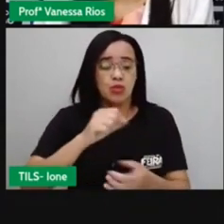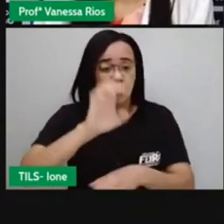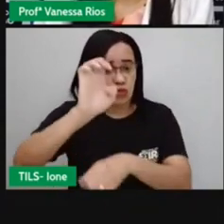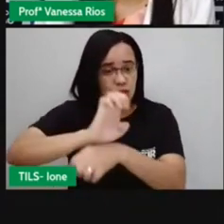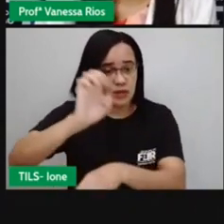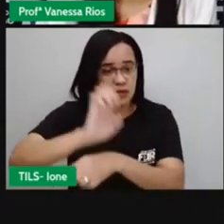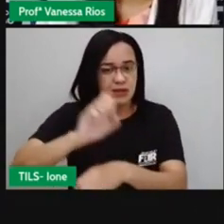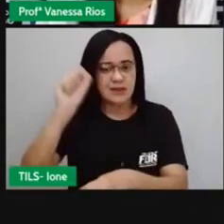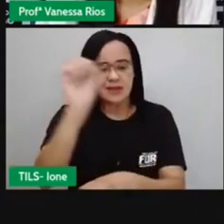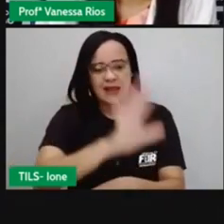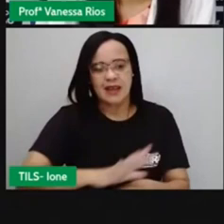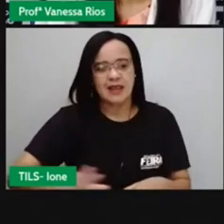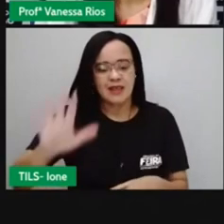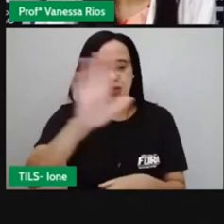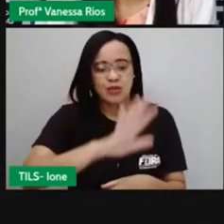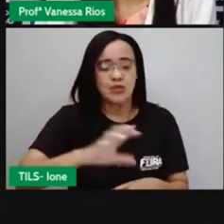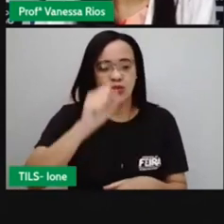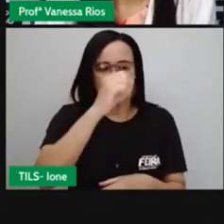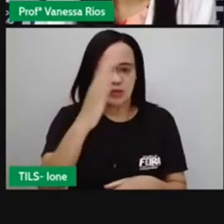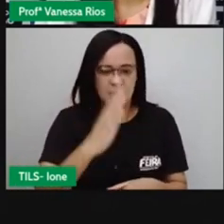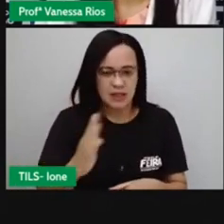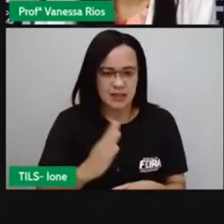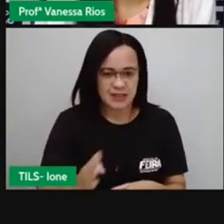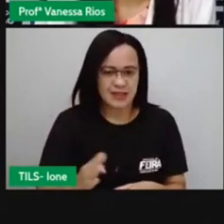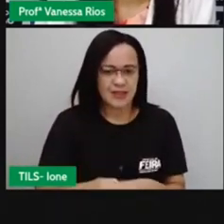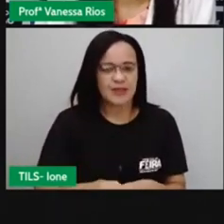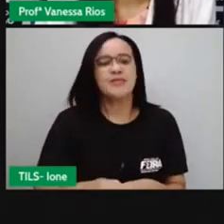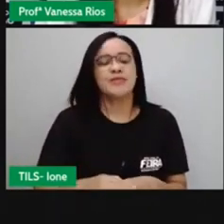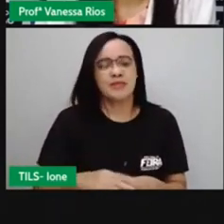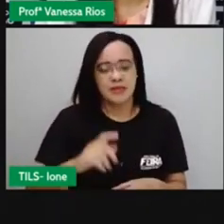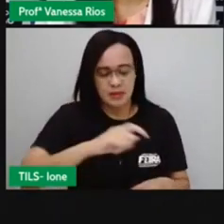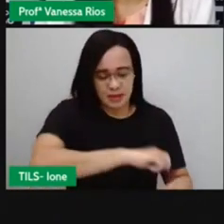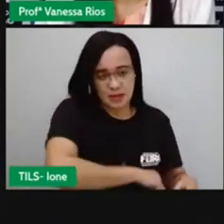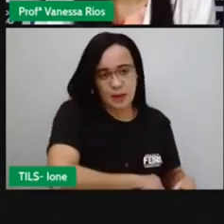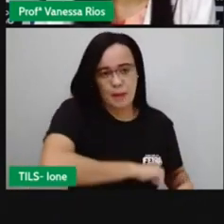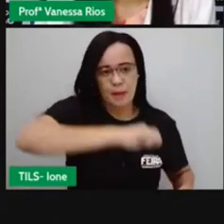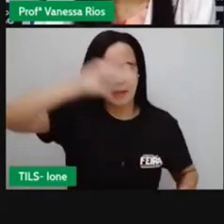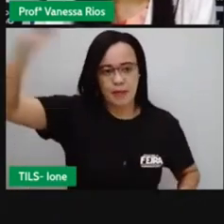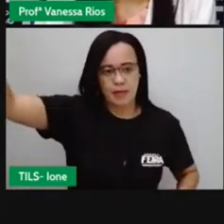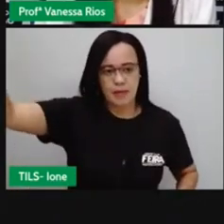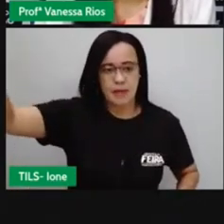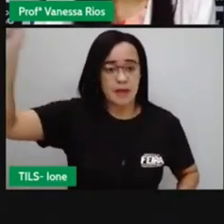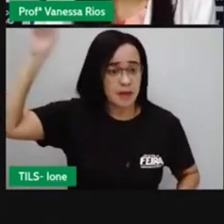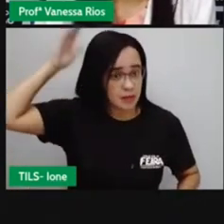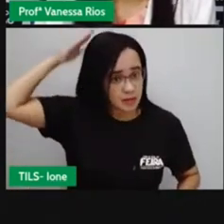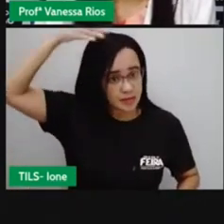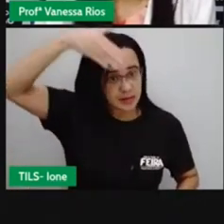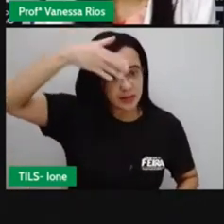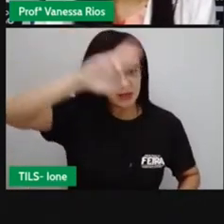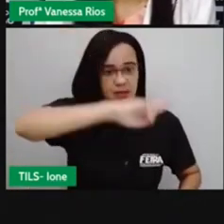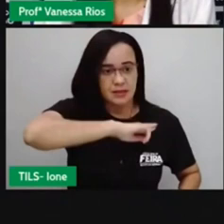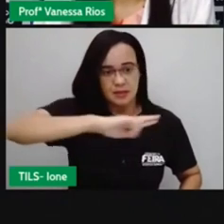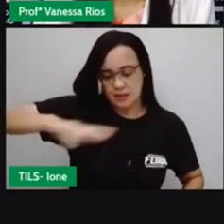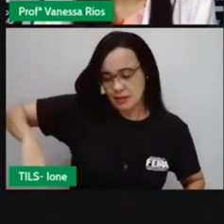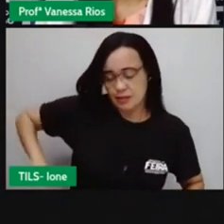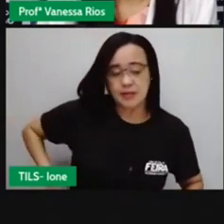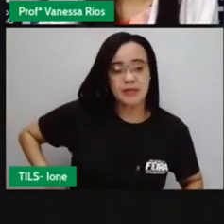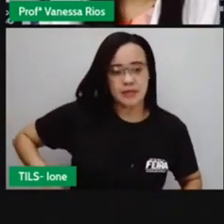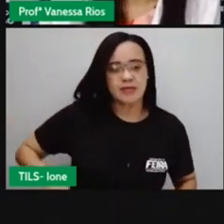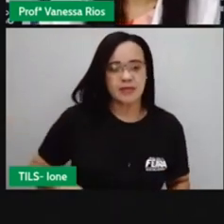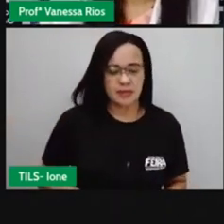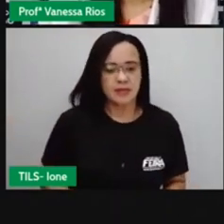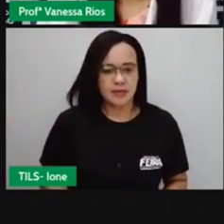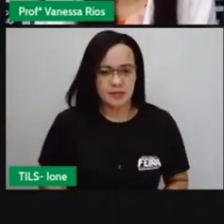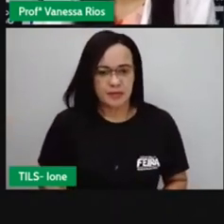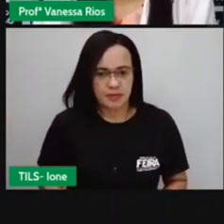1822, foi proclamada a independência brasileira. E o Brasil passou a ser aí um país